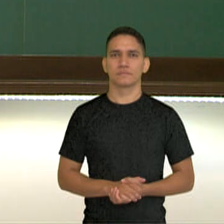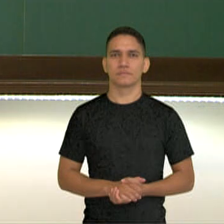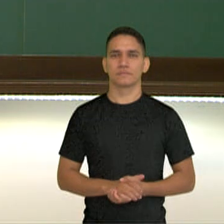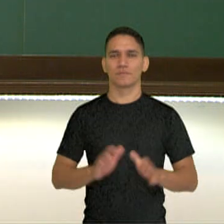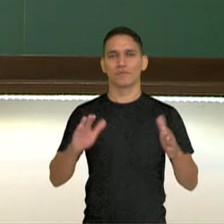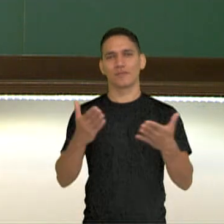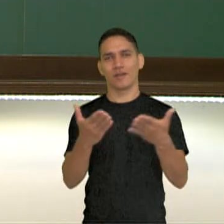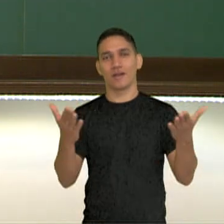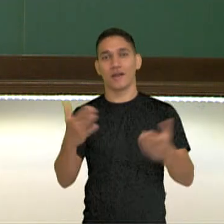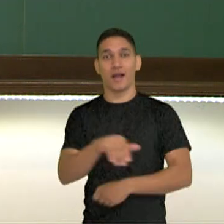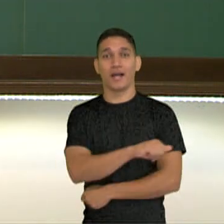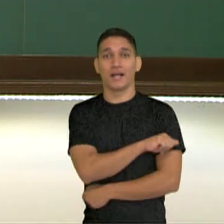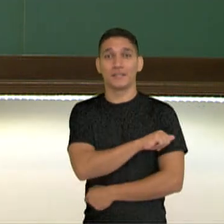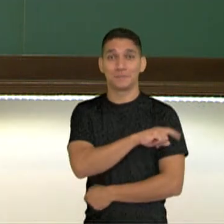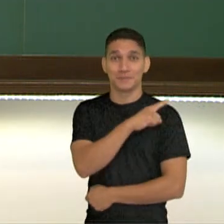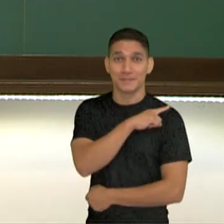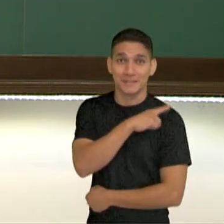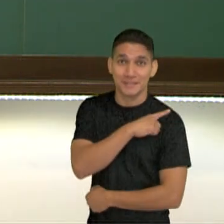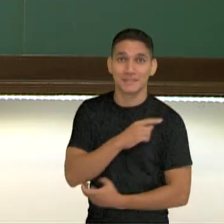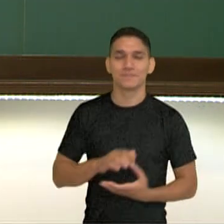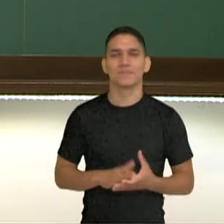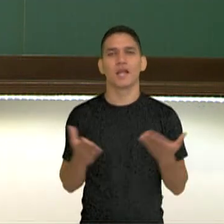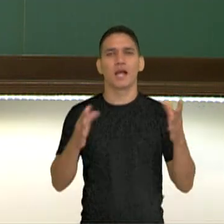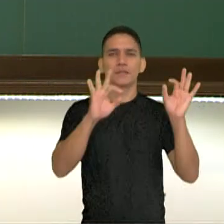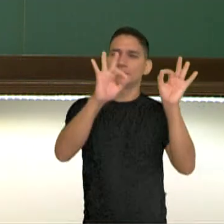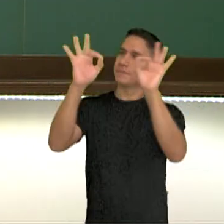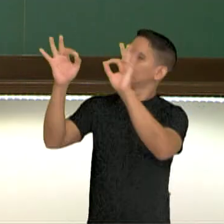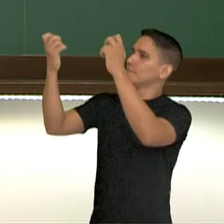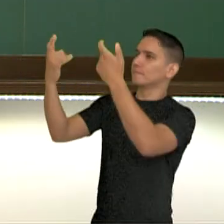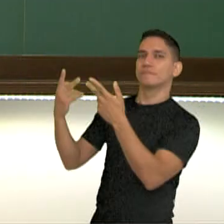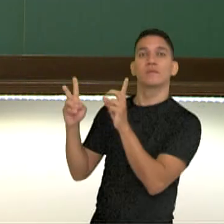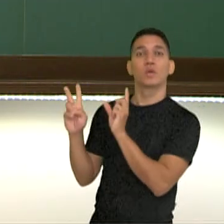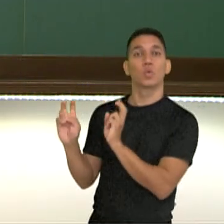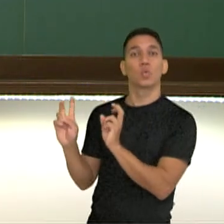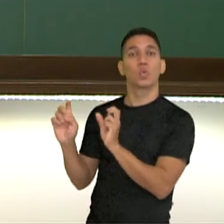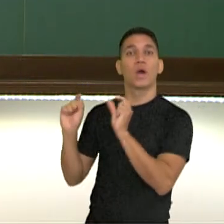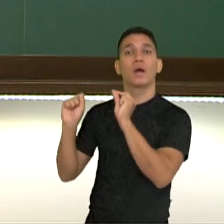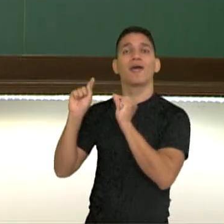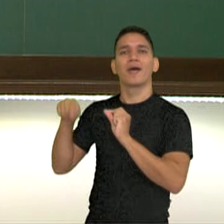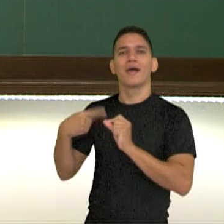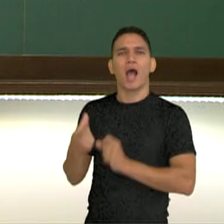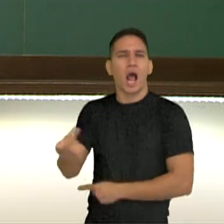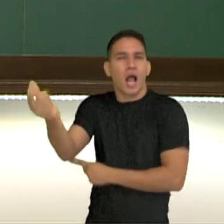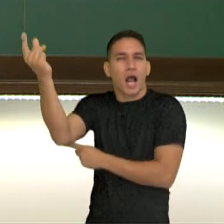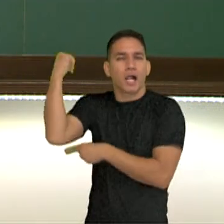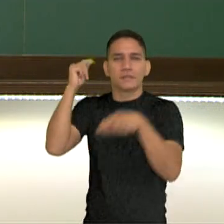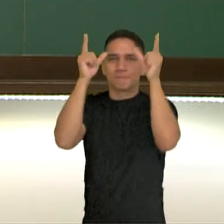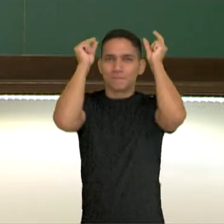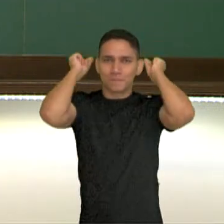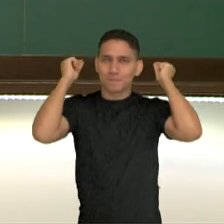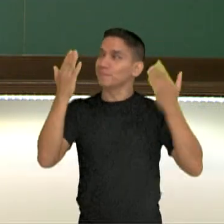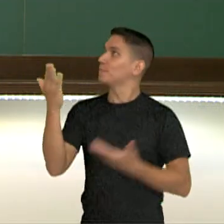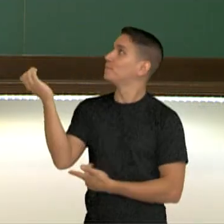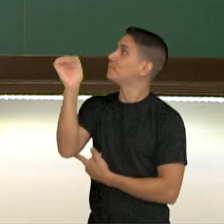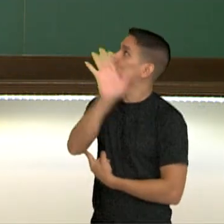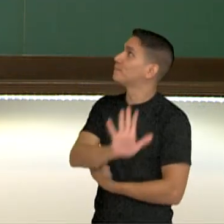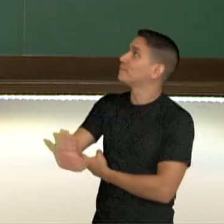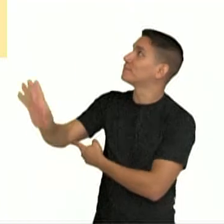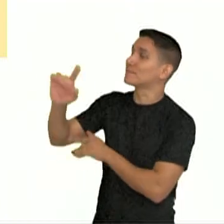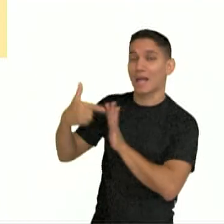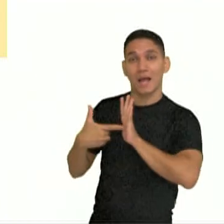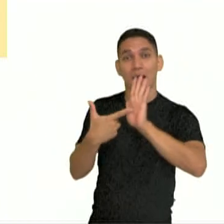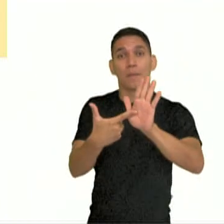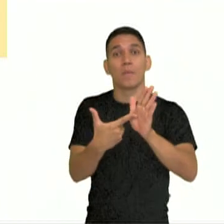Olá, estudante da primeira série. Nesse vídeo vamos falar sobre a Grécia Antiga. Aqui nós temos um